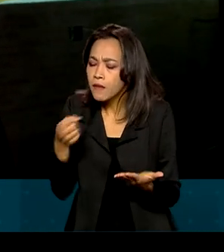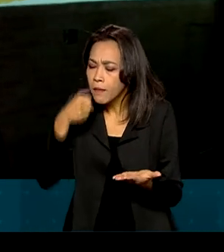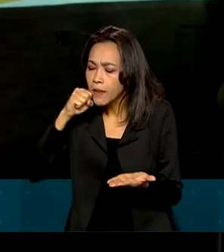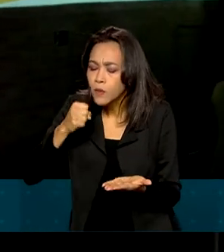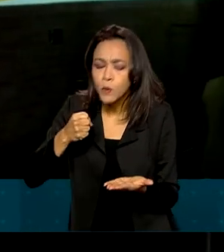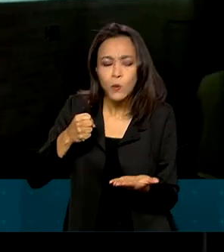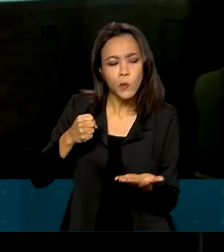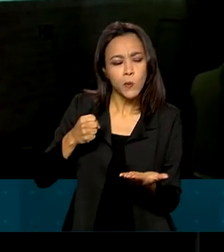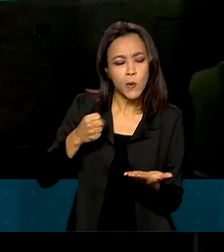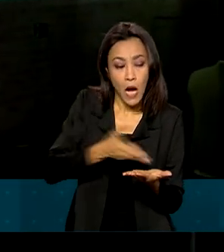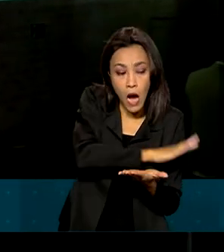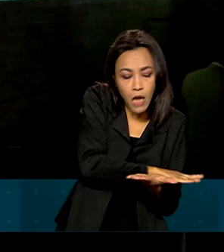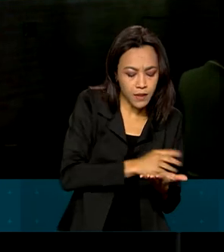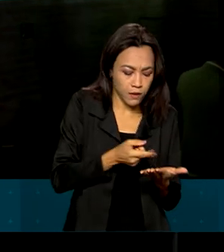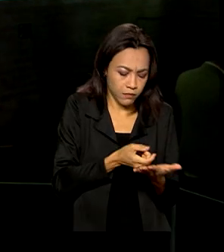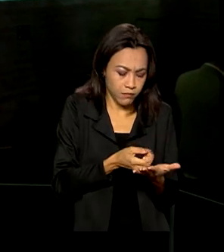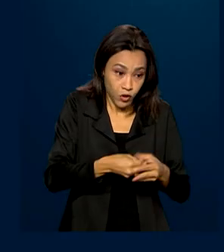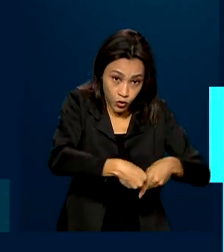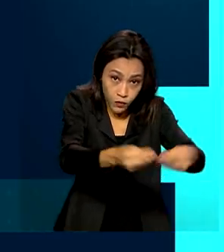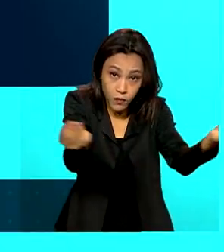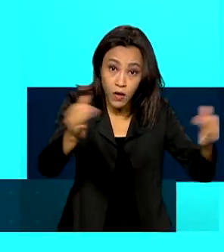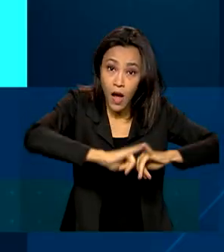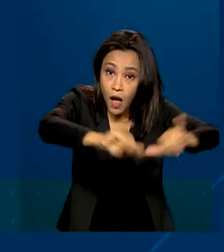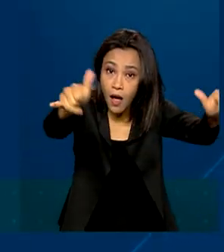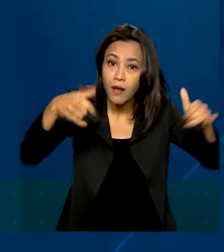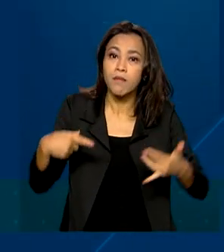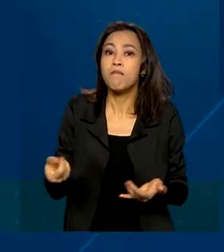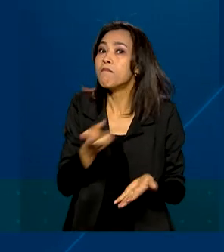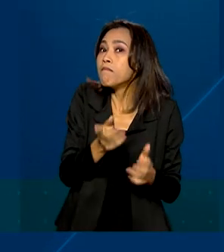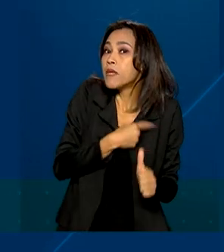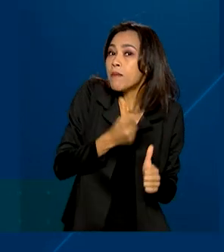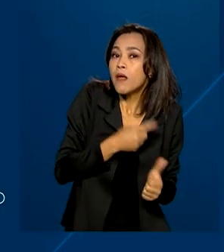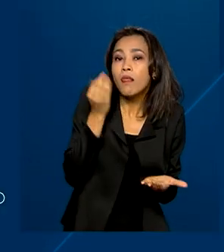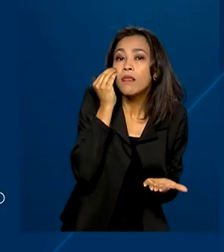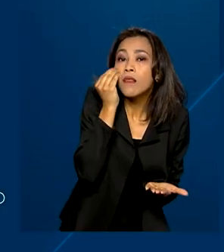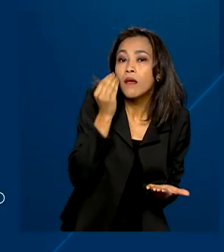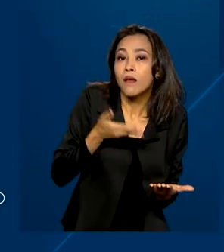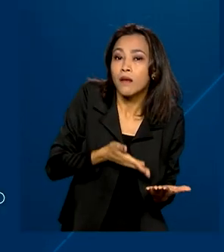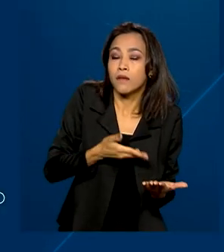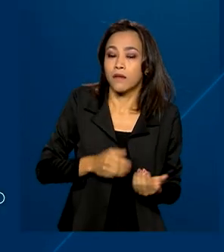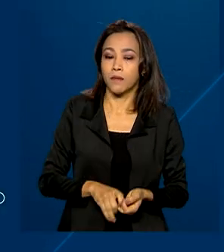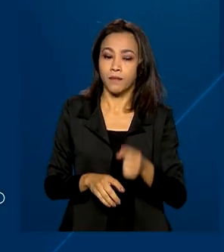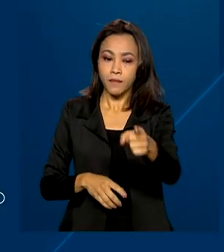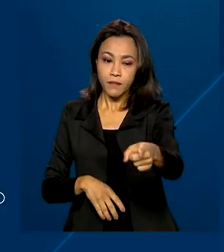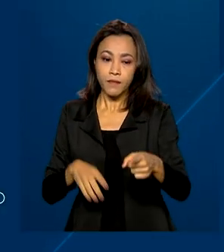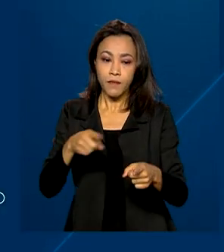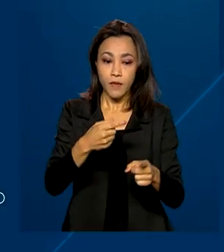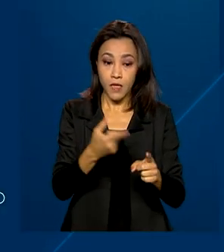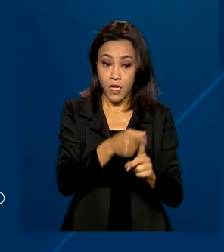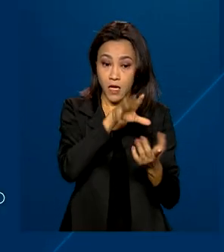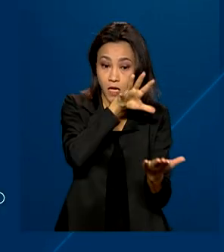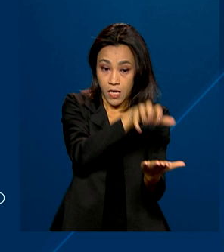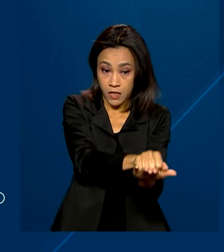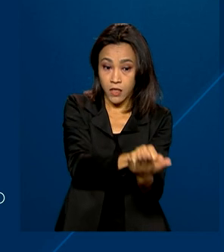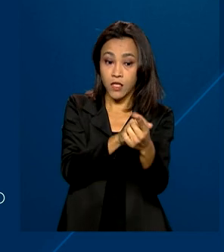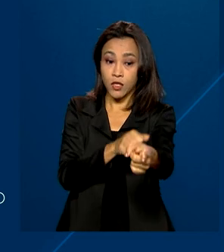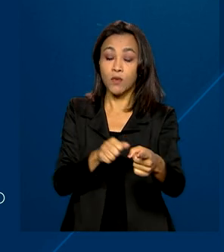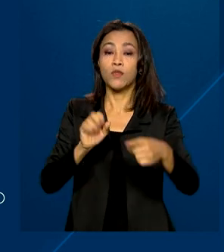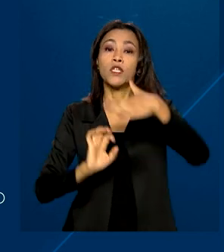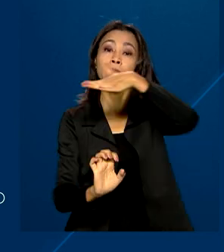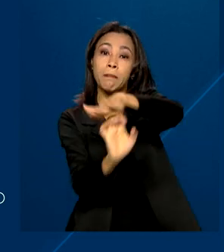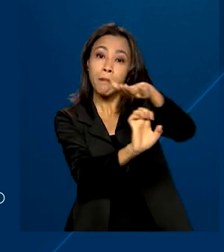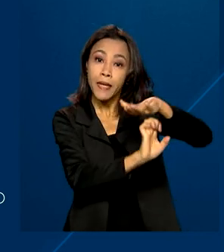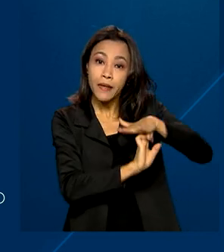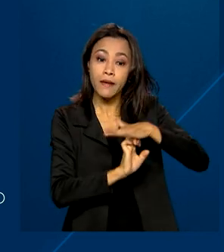antes da gente lançar um produto, a gente testa ele bastante. Do ano 2000 até 2021, o número de estabelecimentos registrados no país